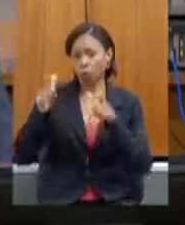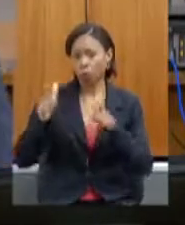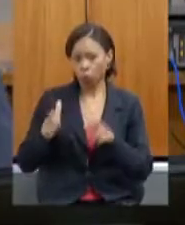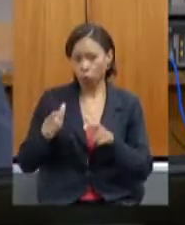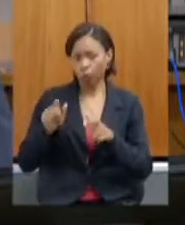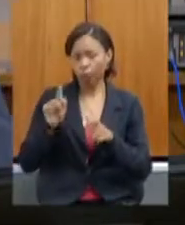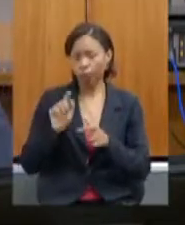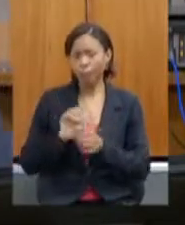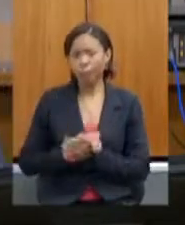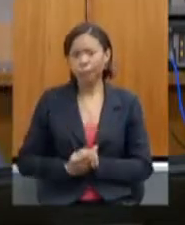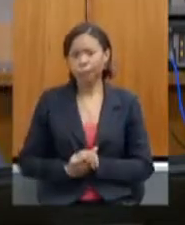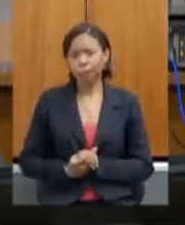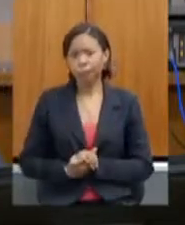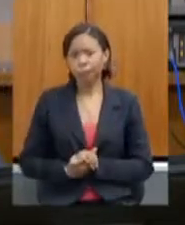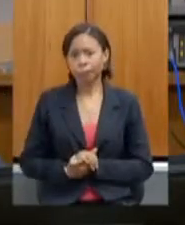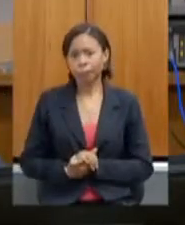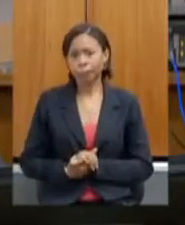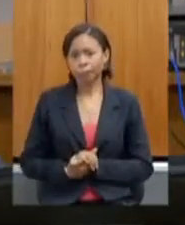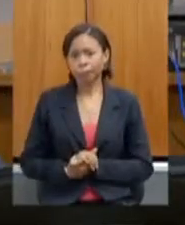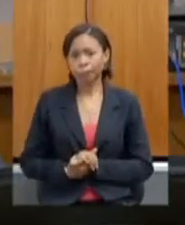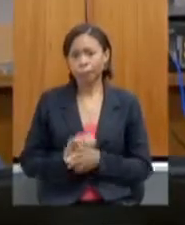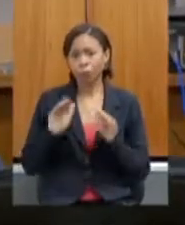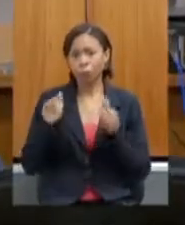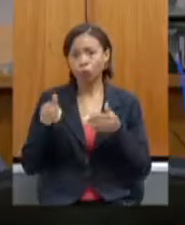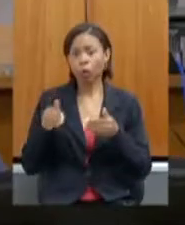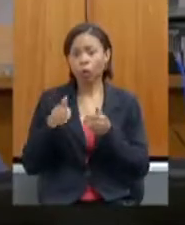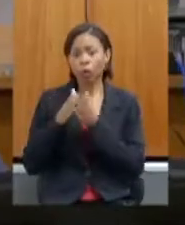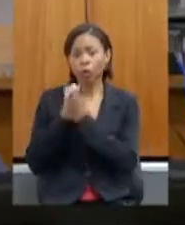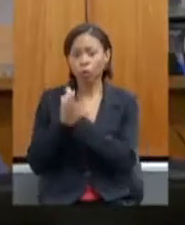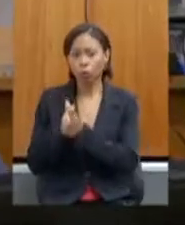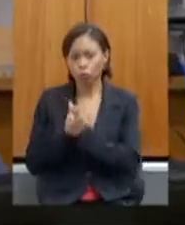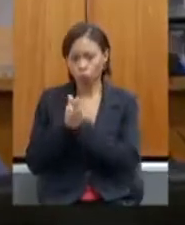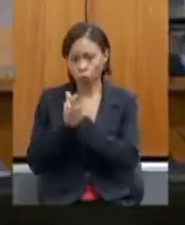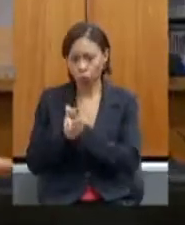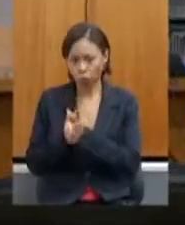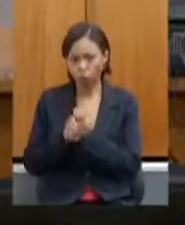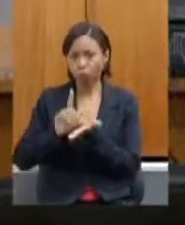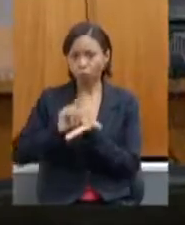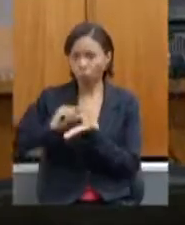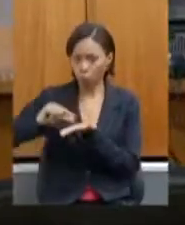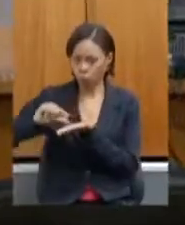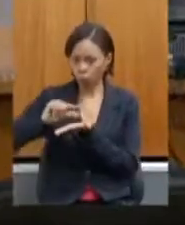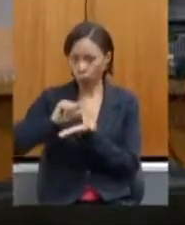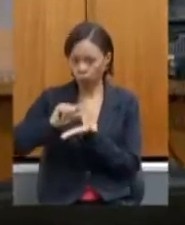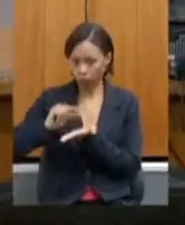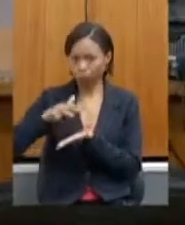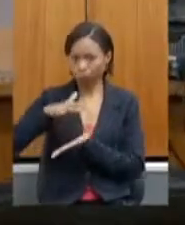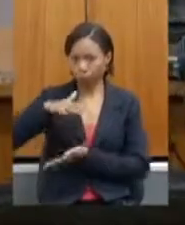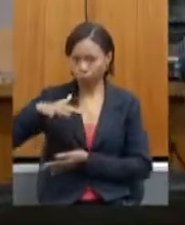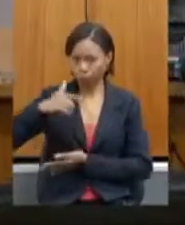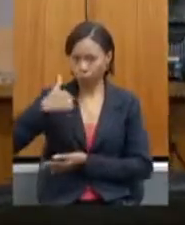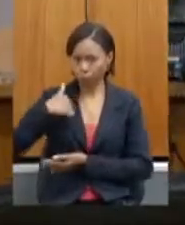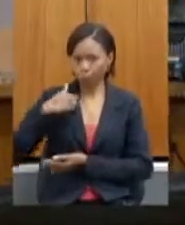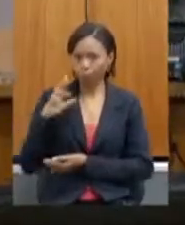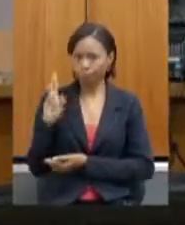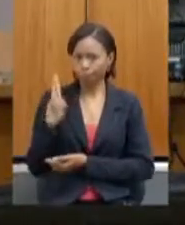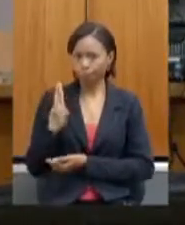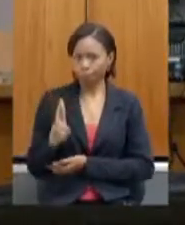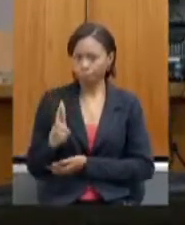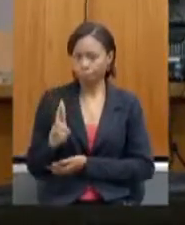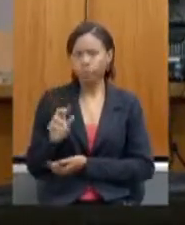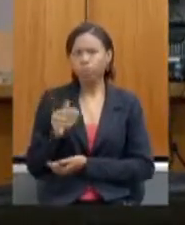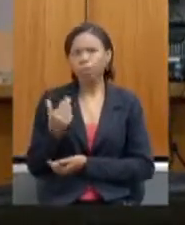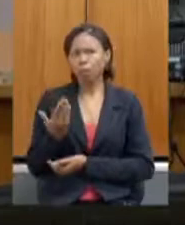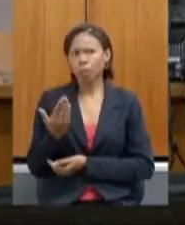eu represento de maneira específica os vários de Jequichão e Mucuri aqui nessa casa. e nós produzimos